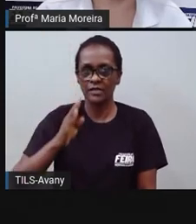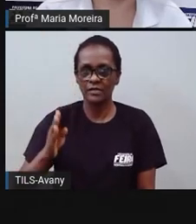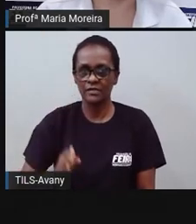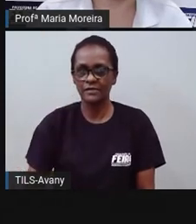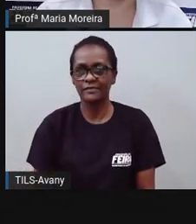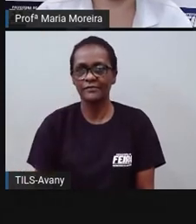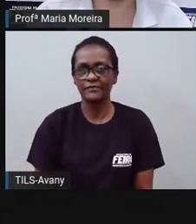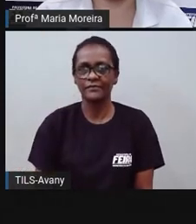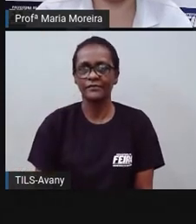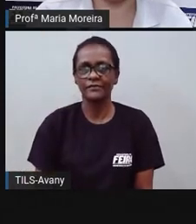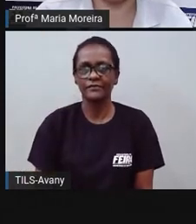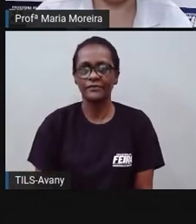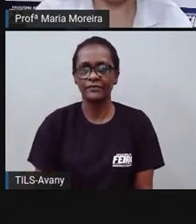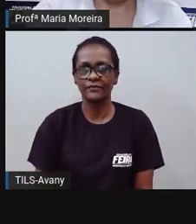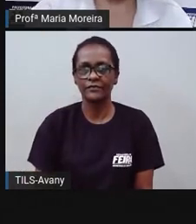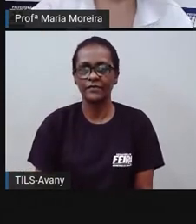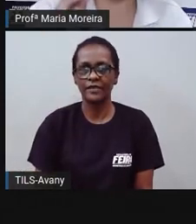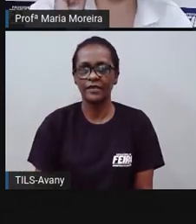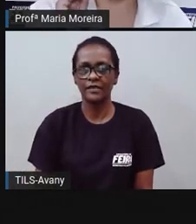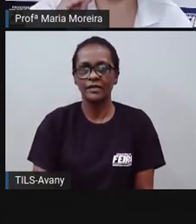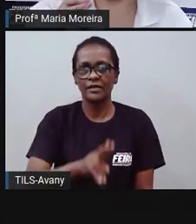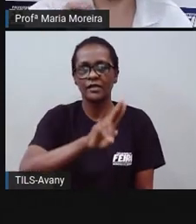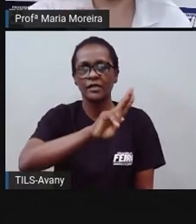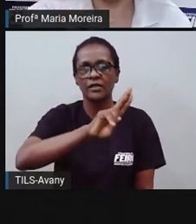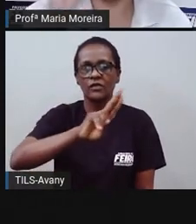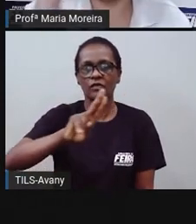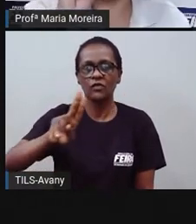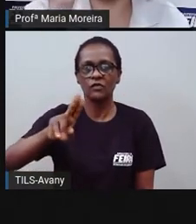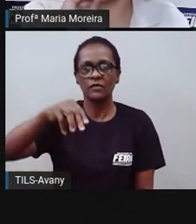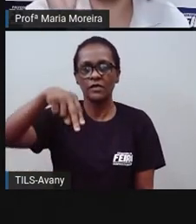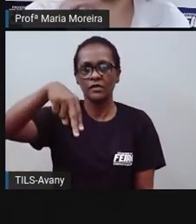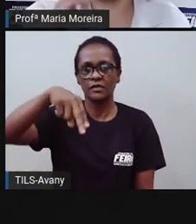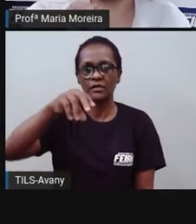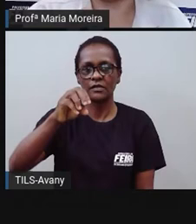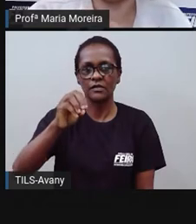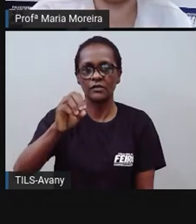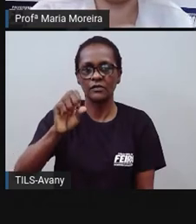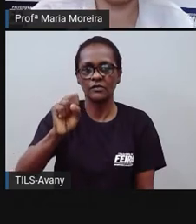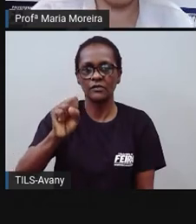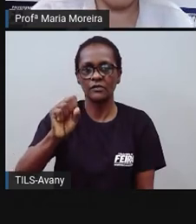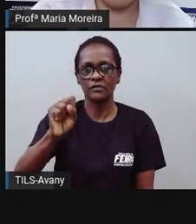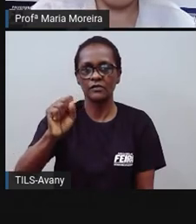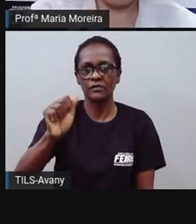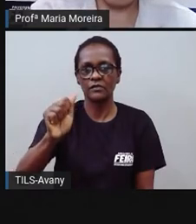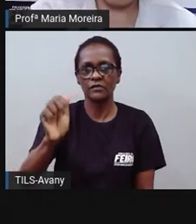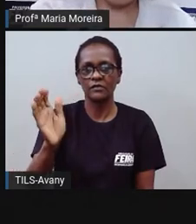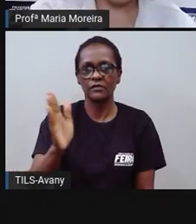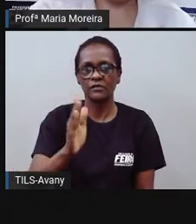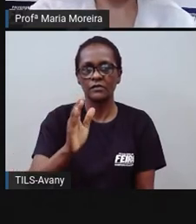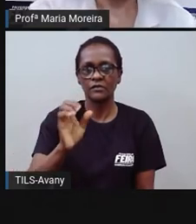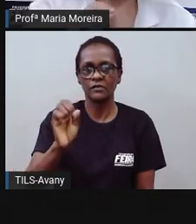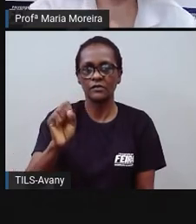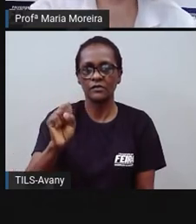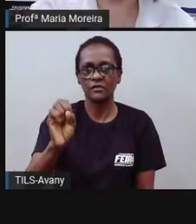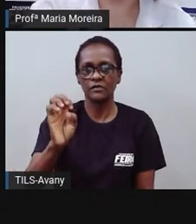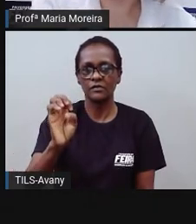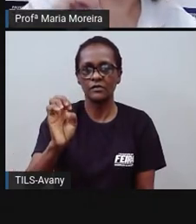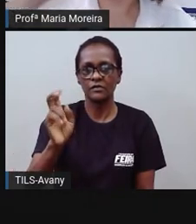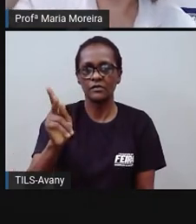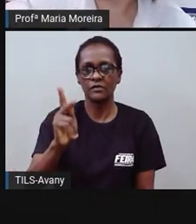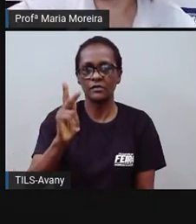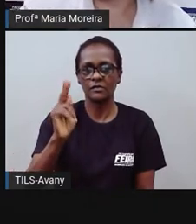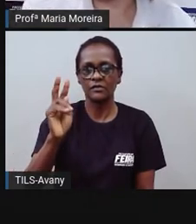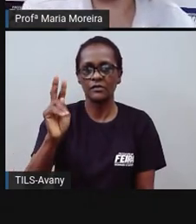representada por Nossa Senhora. Mas aí a Pró, deixa eu só a questão do Nossa Senhora pelo seguinte, porque